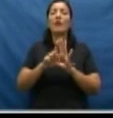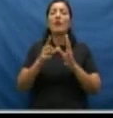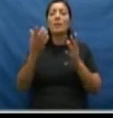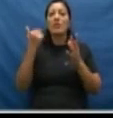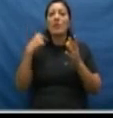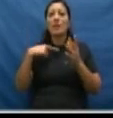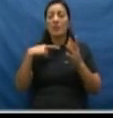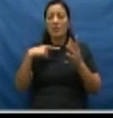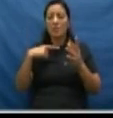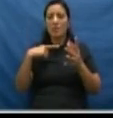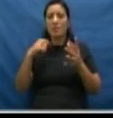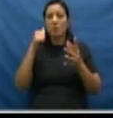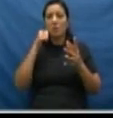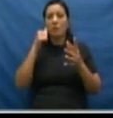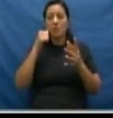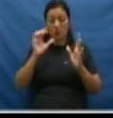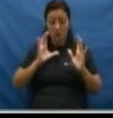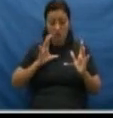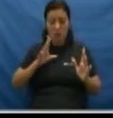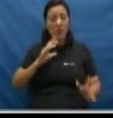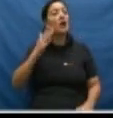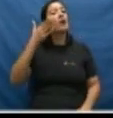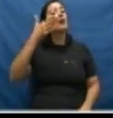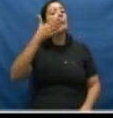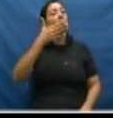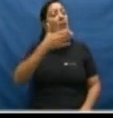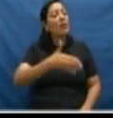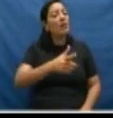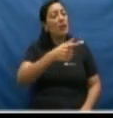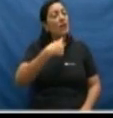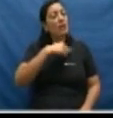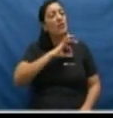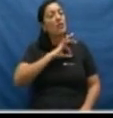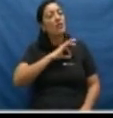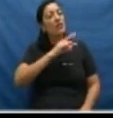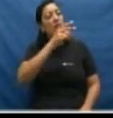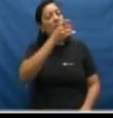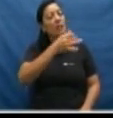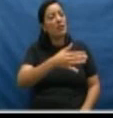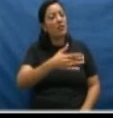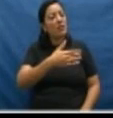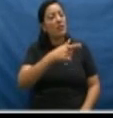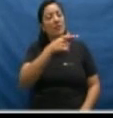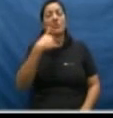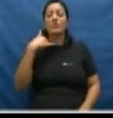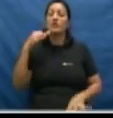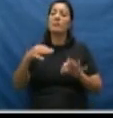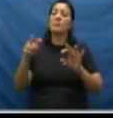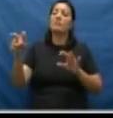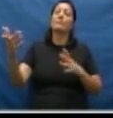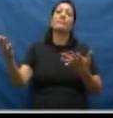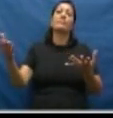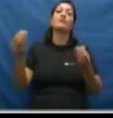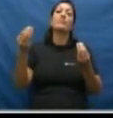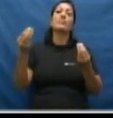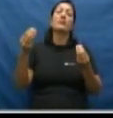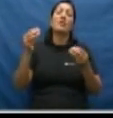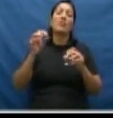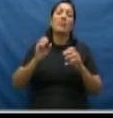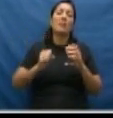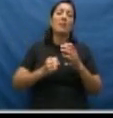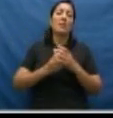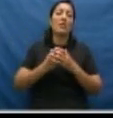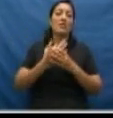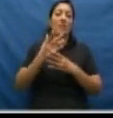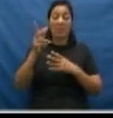E quando a mulher tinha coragem, conseguia chegar ao aparato policial, ou a justiça, ou cidadão, muitas vezes,